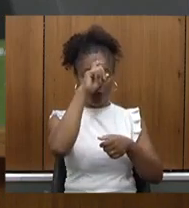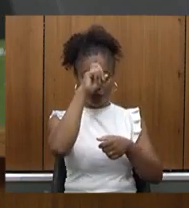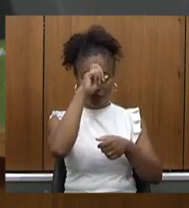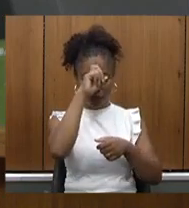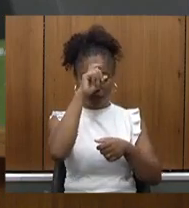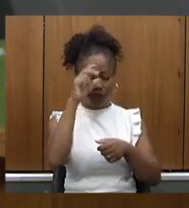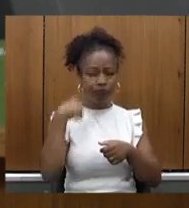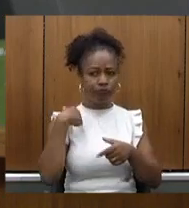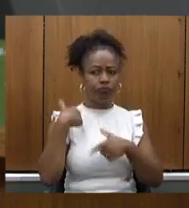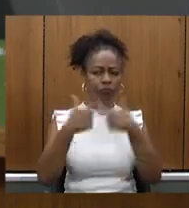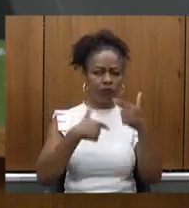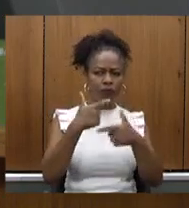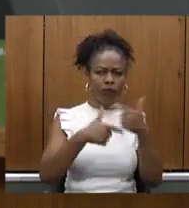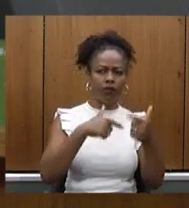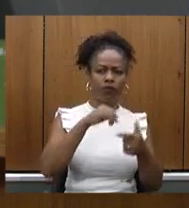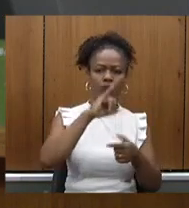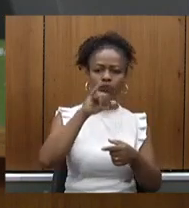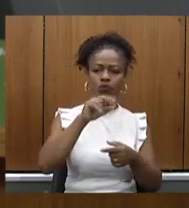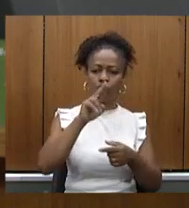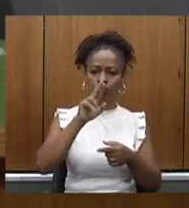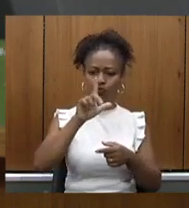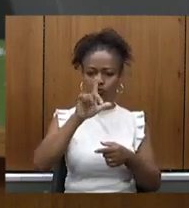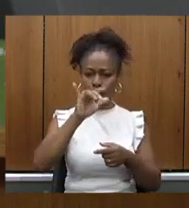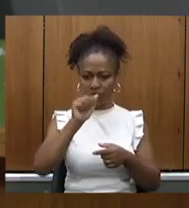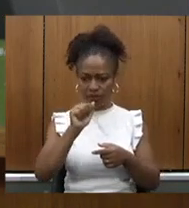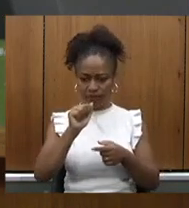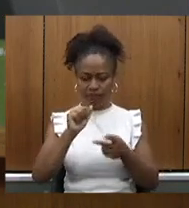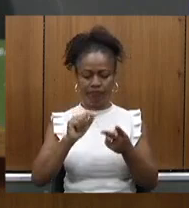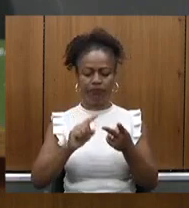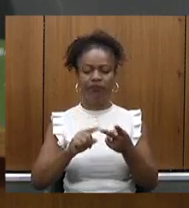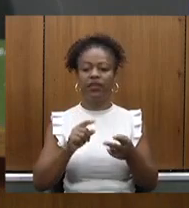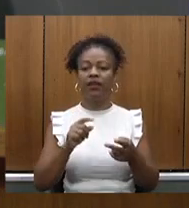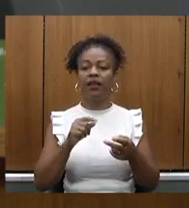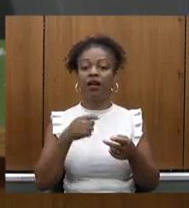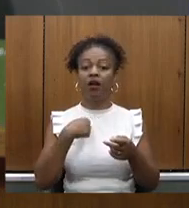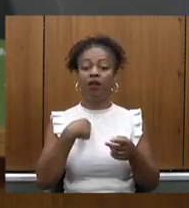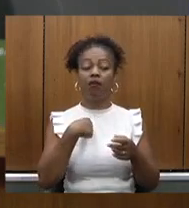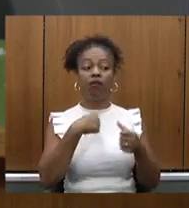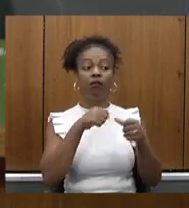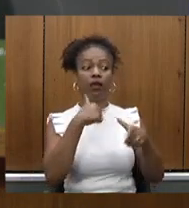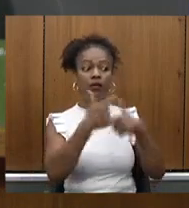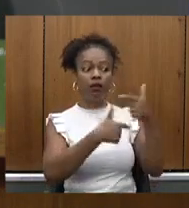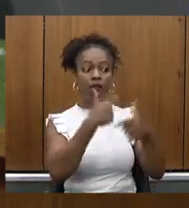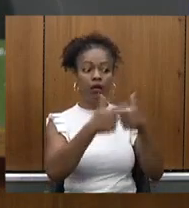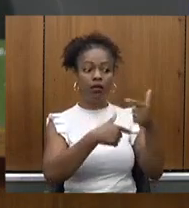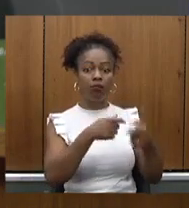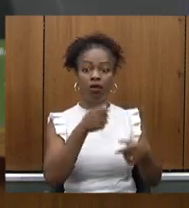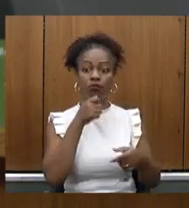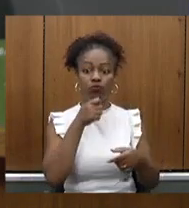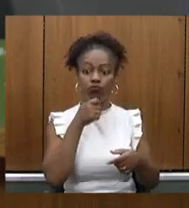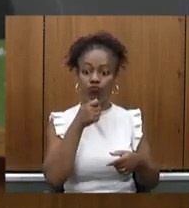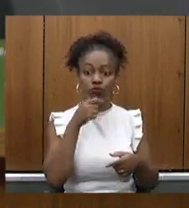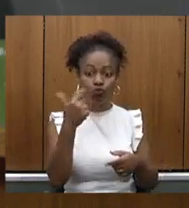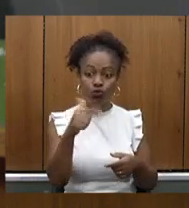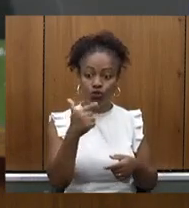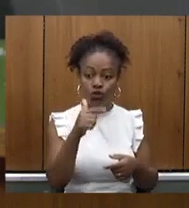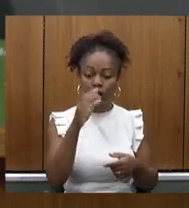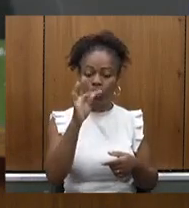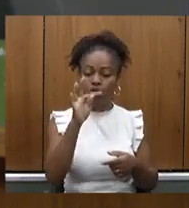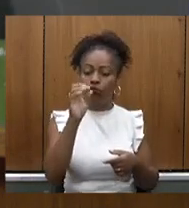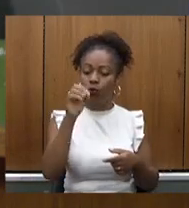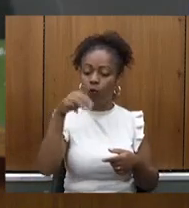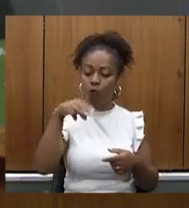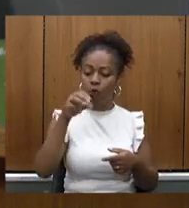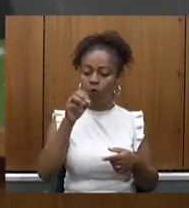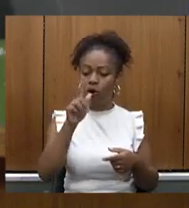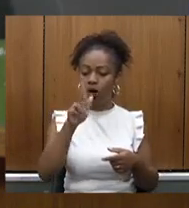dois isso aí foi em 2015 2016 fiquei dois anos sem tomógrafo porque não tinha que comprar peça licitar peça e não chegava peça a